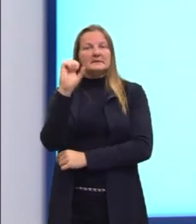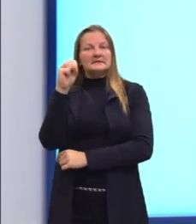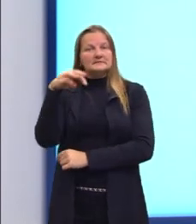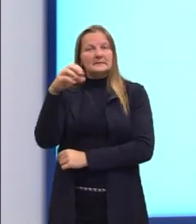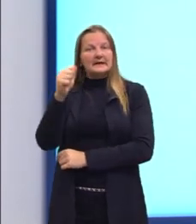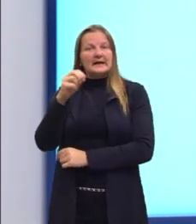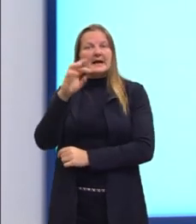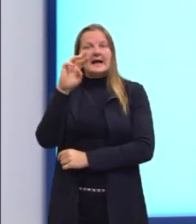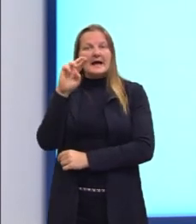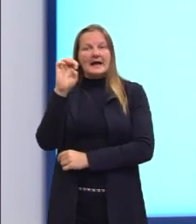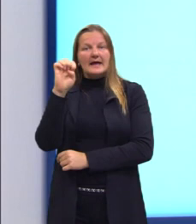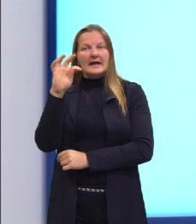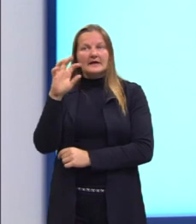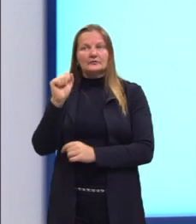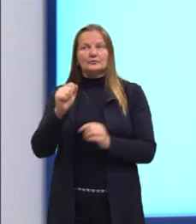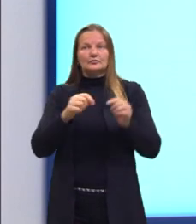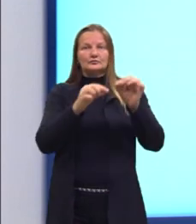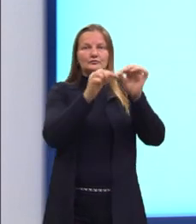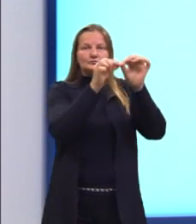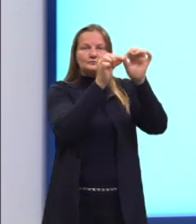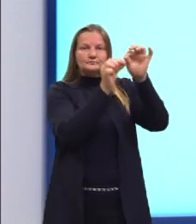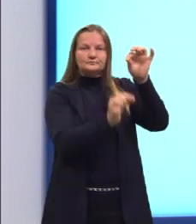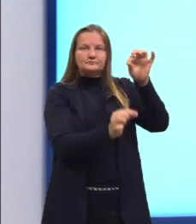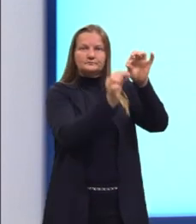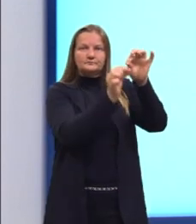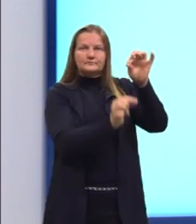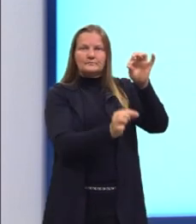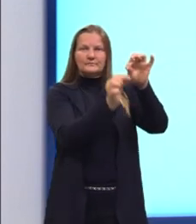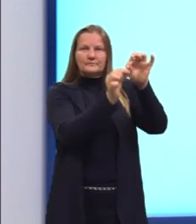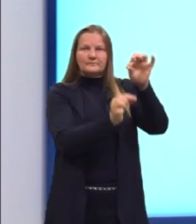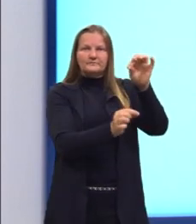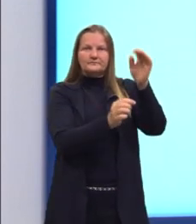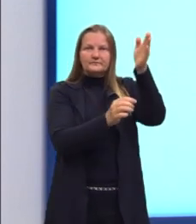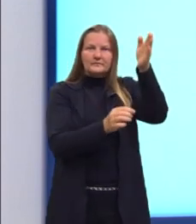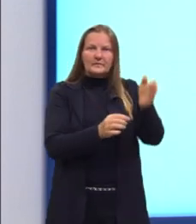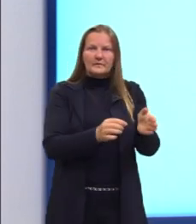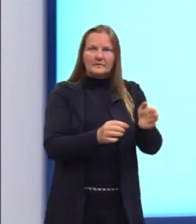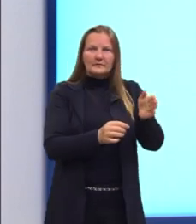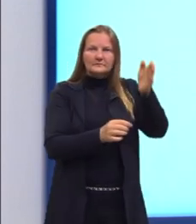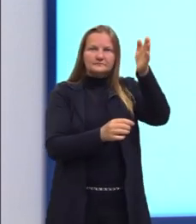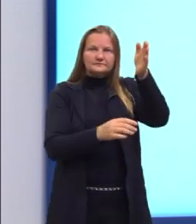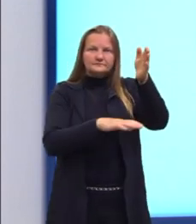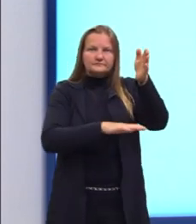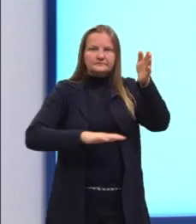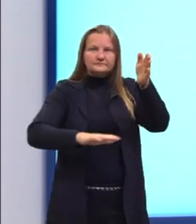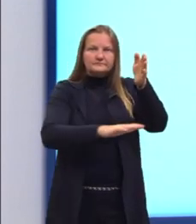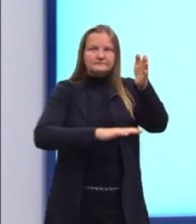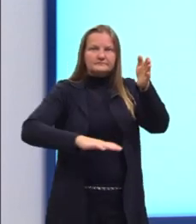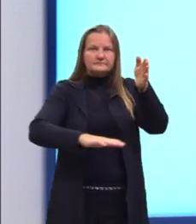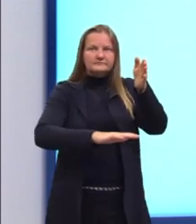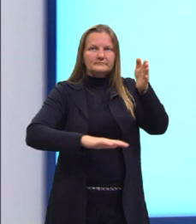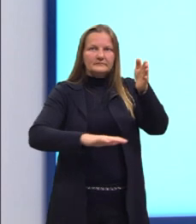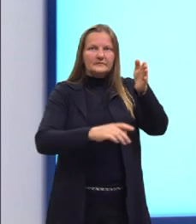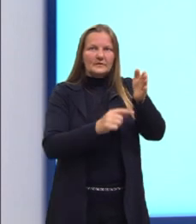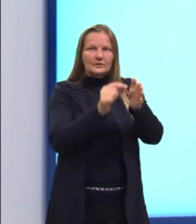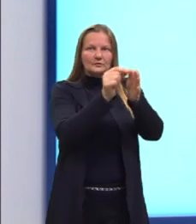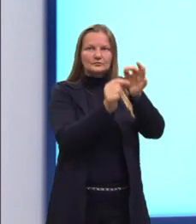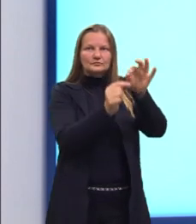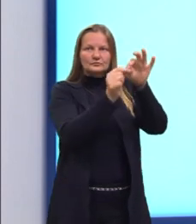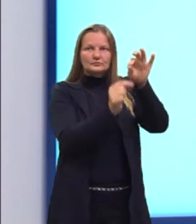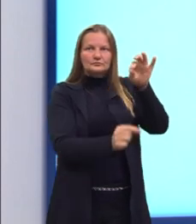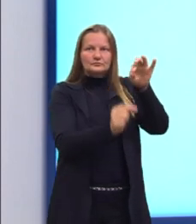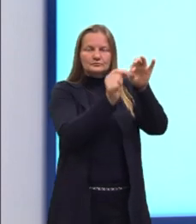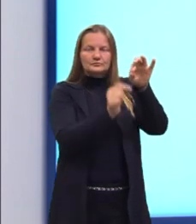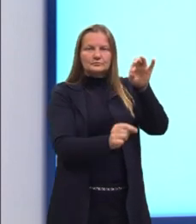quando as suas arestas laterais são perpendiculares à base. Ou seja, as arestas laterais